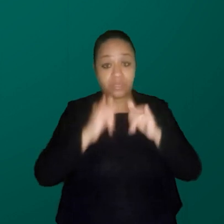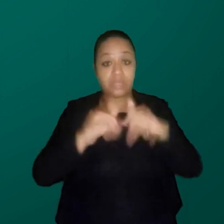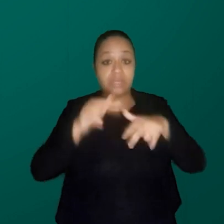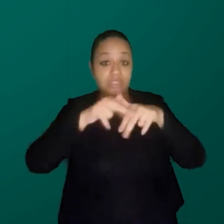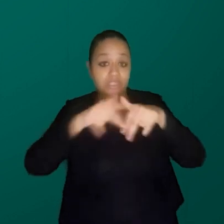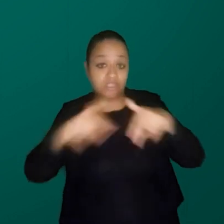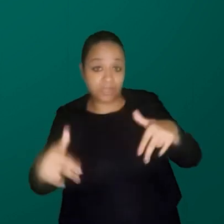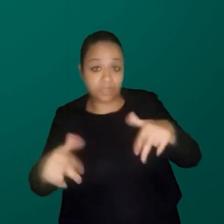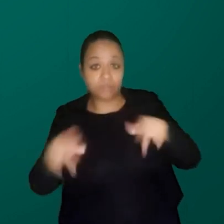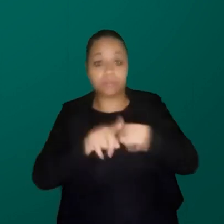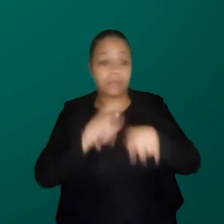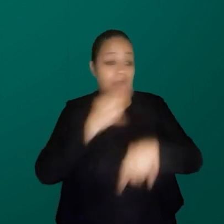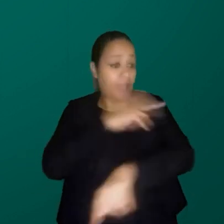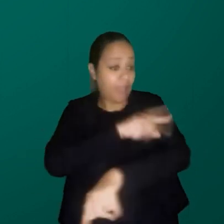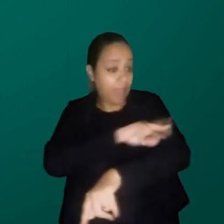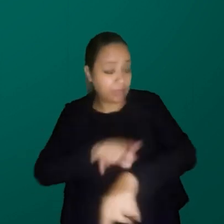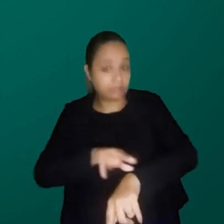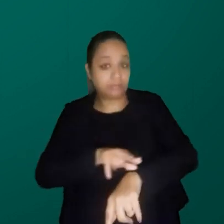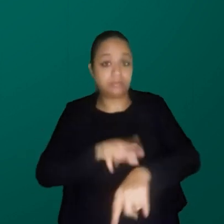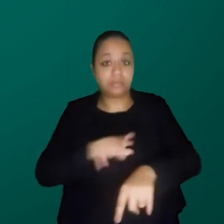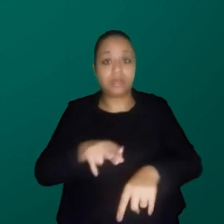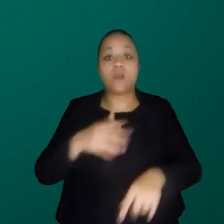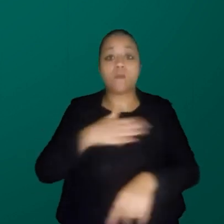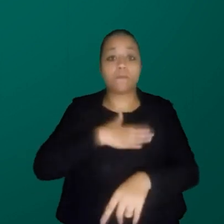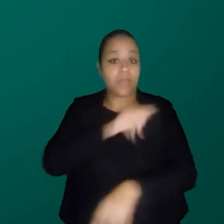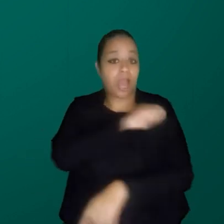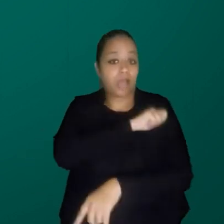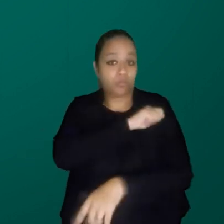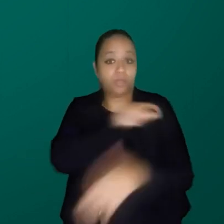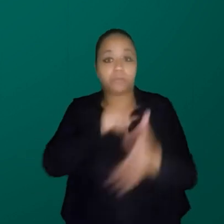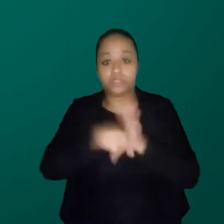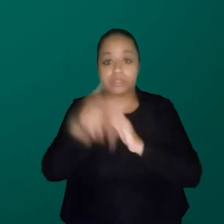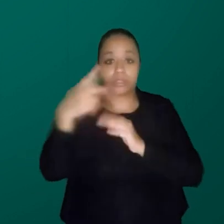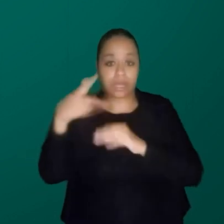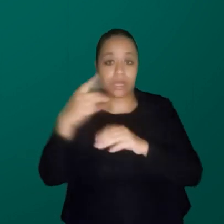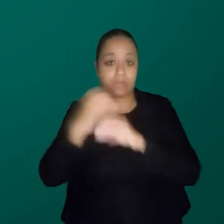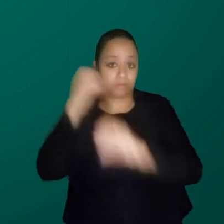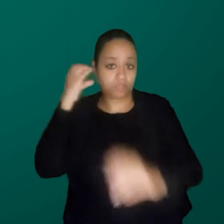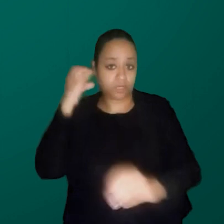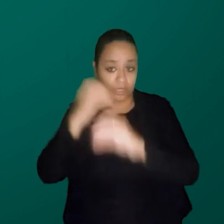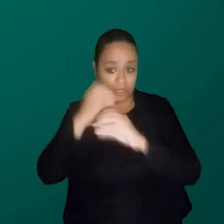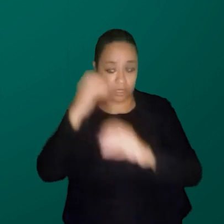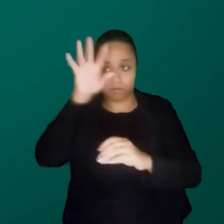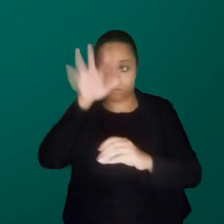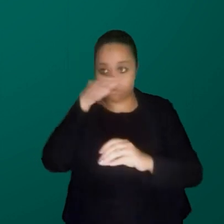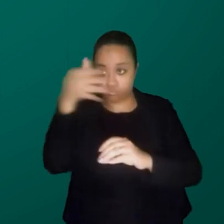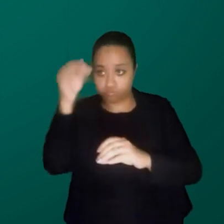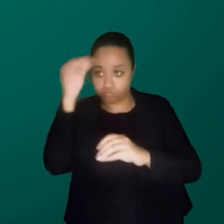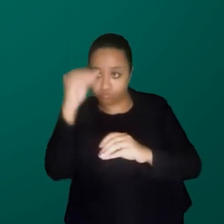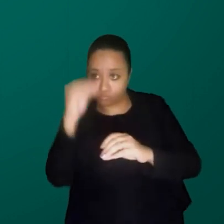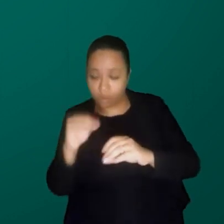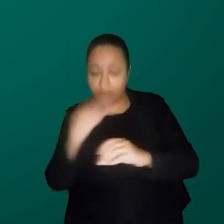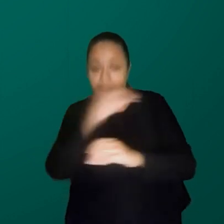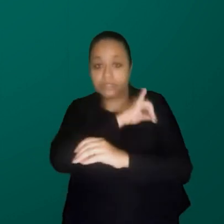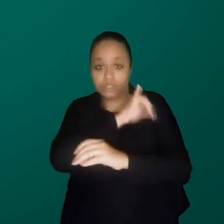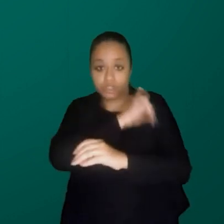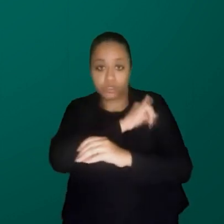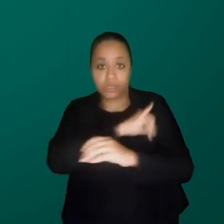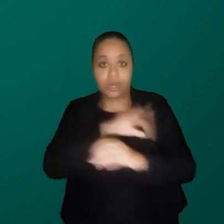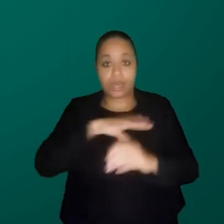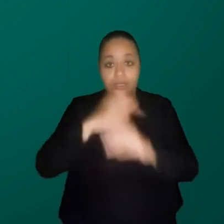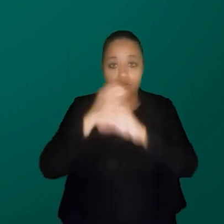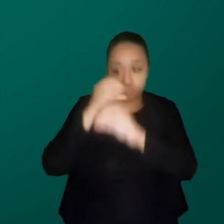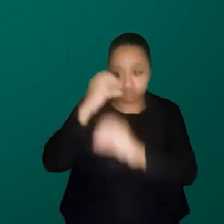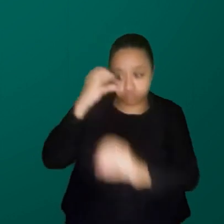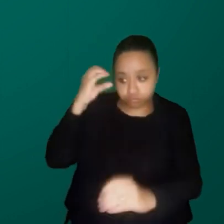de uma pesquisa de uma aluna minha da engenharia, da Tamires Bernardo. Ela fez esse mapeamento na engenharia do estado do Rio de Janeiro. E aí, ela